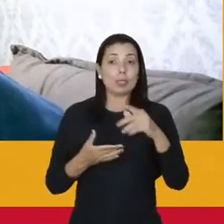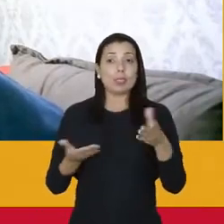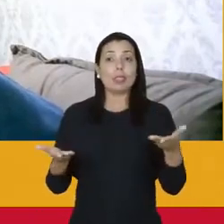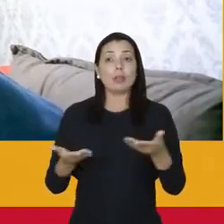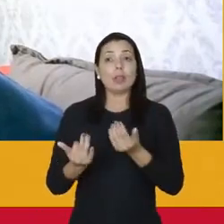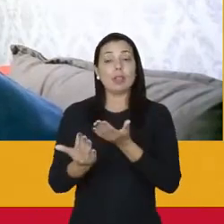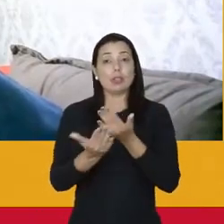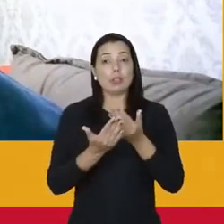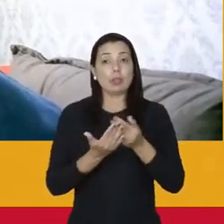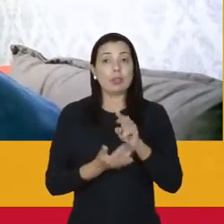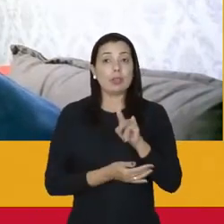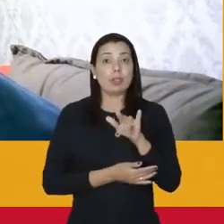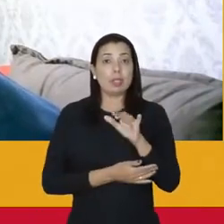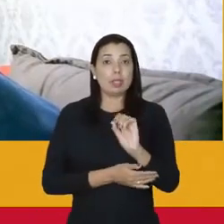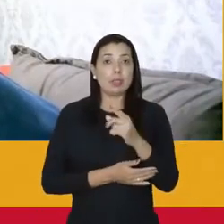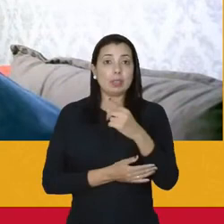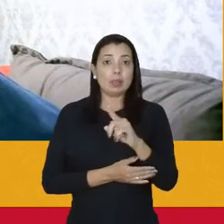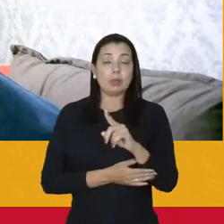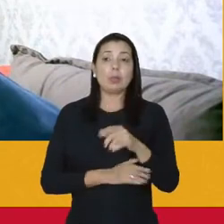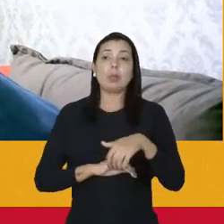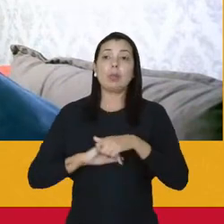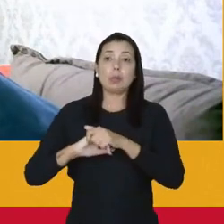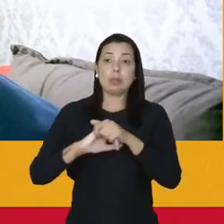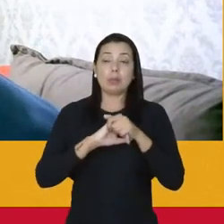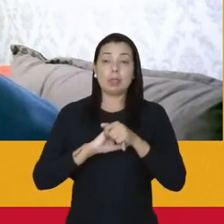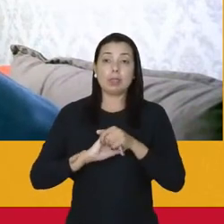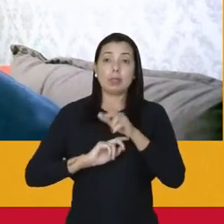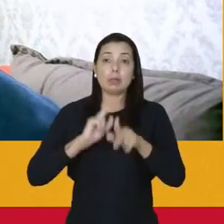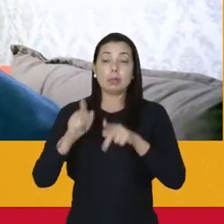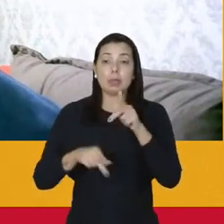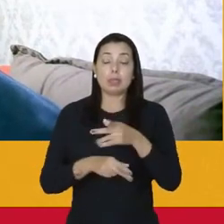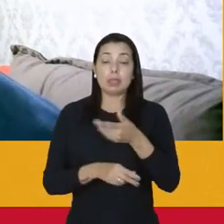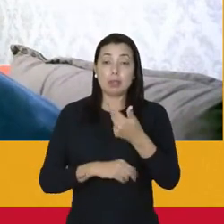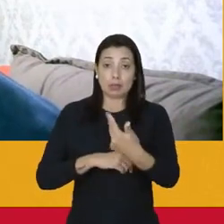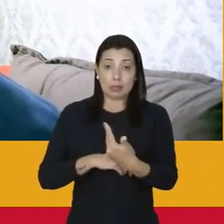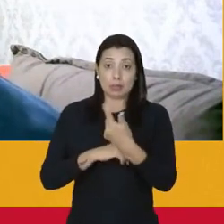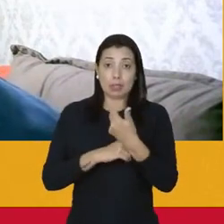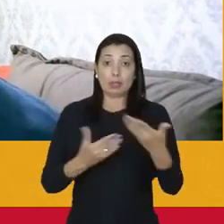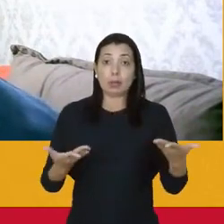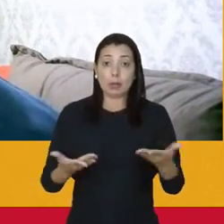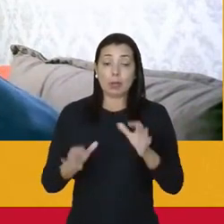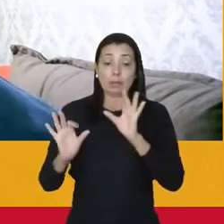meu jovem Vinícius Castelo, faça sua saudação para nosso povo que está nos assistindo nesse momento.